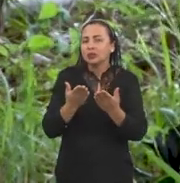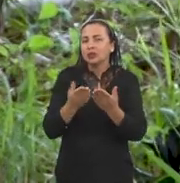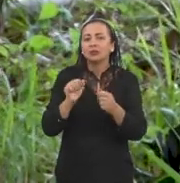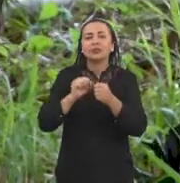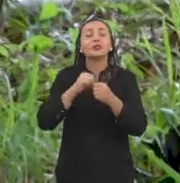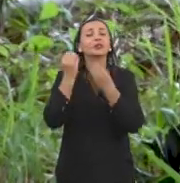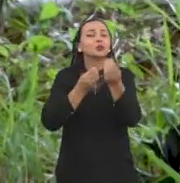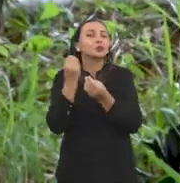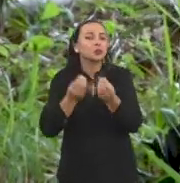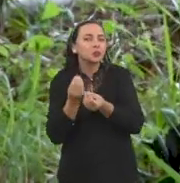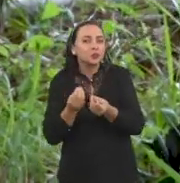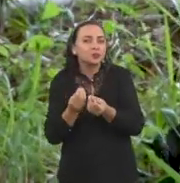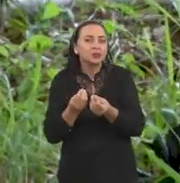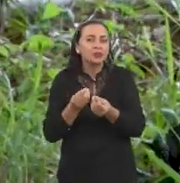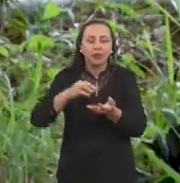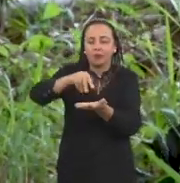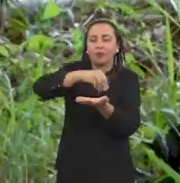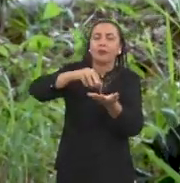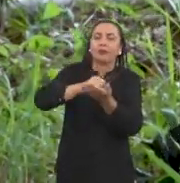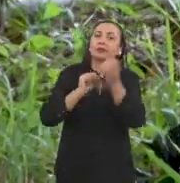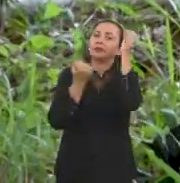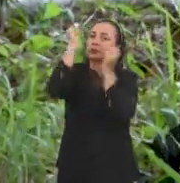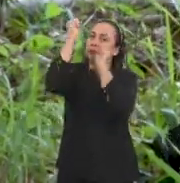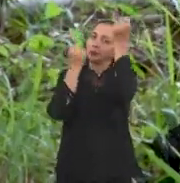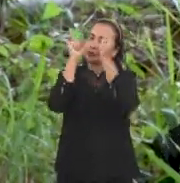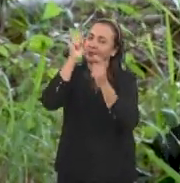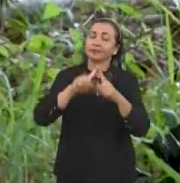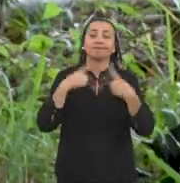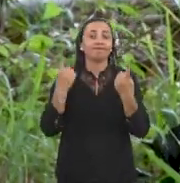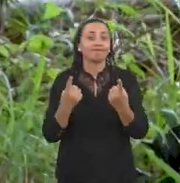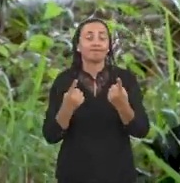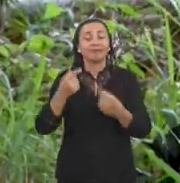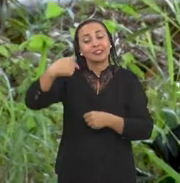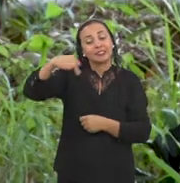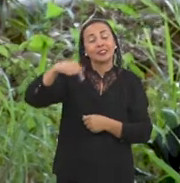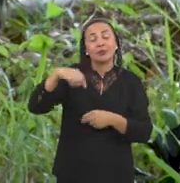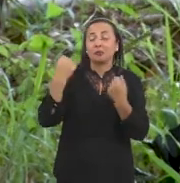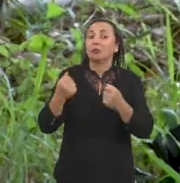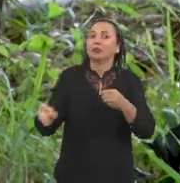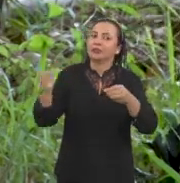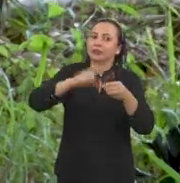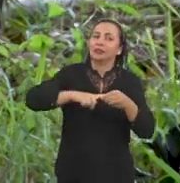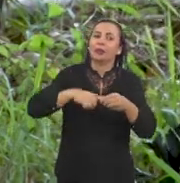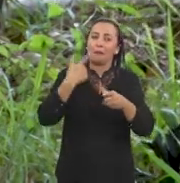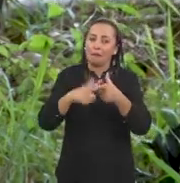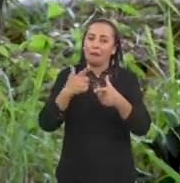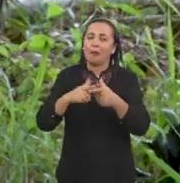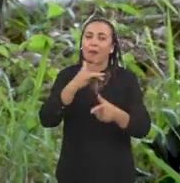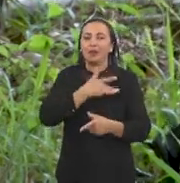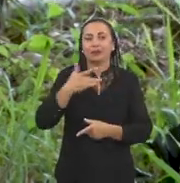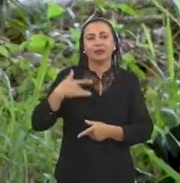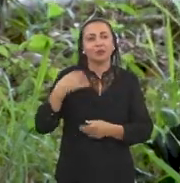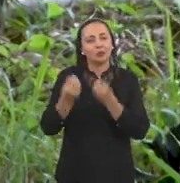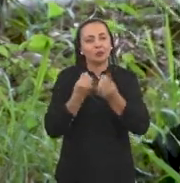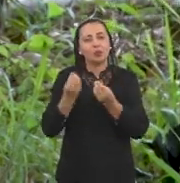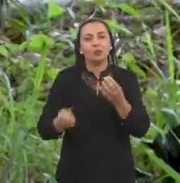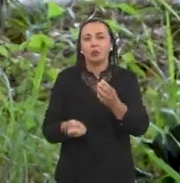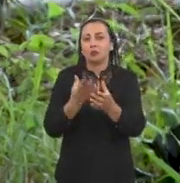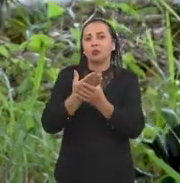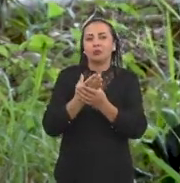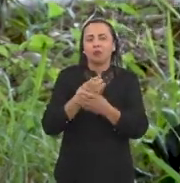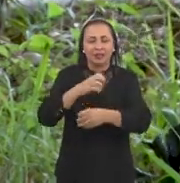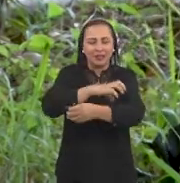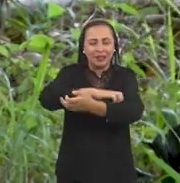forma artificial com a utilização de corantes industrializados. Mas o processo químico pode trazer malefícios à saúde,